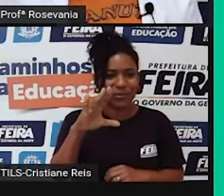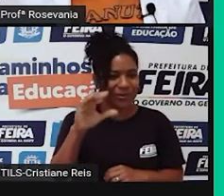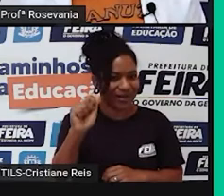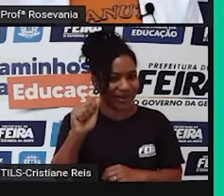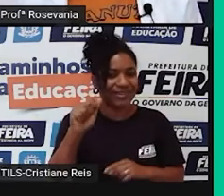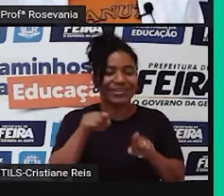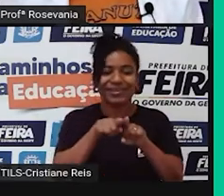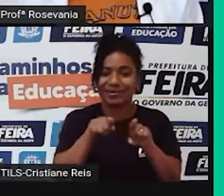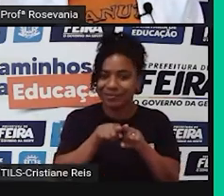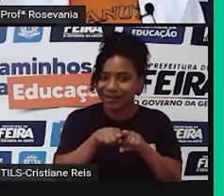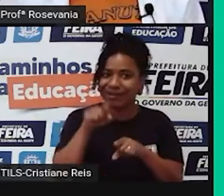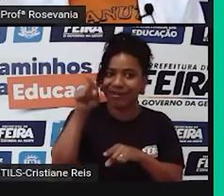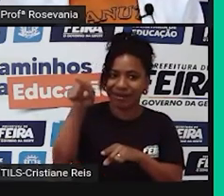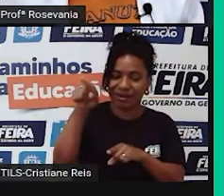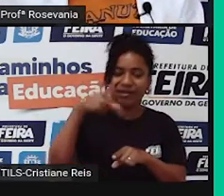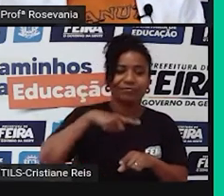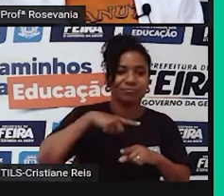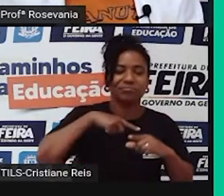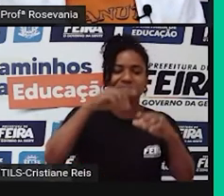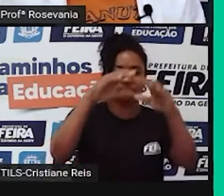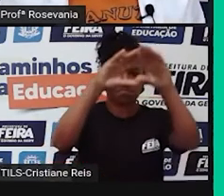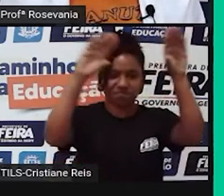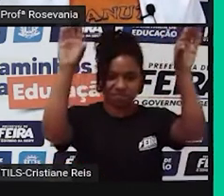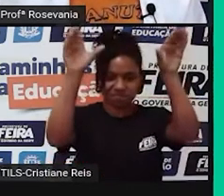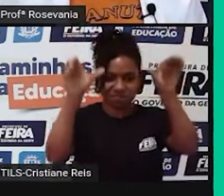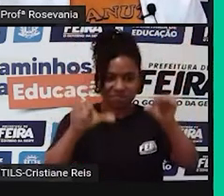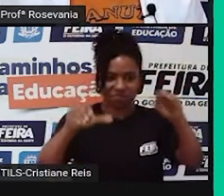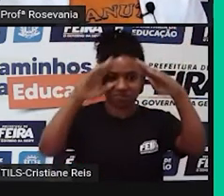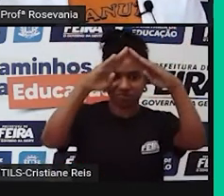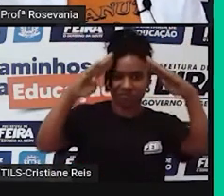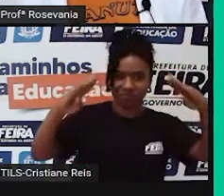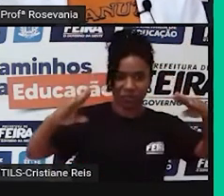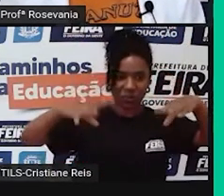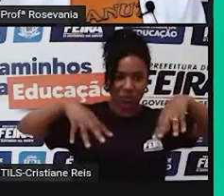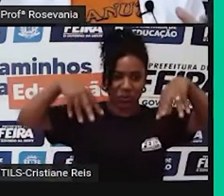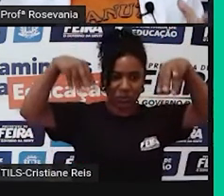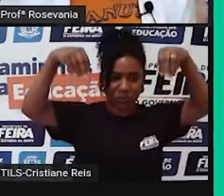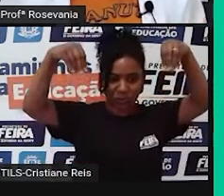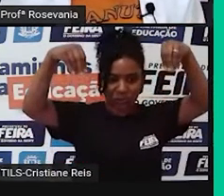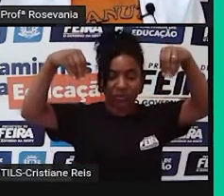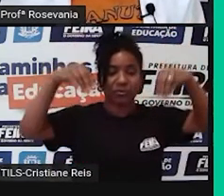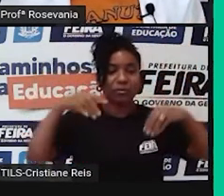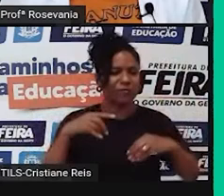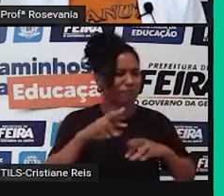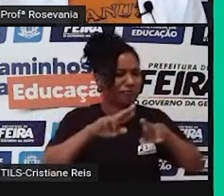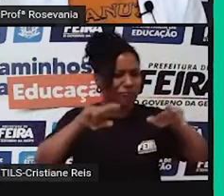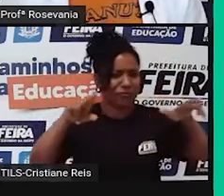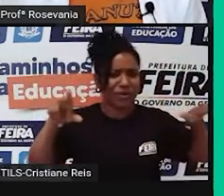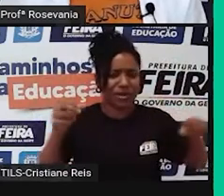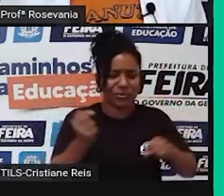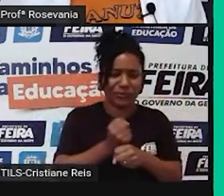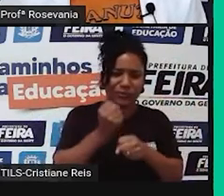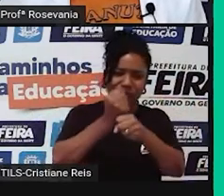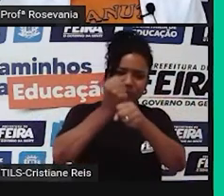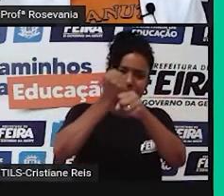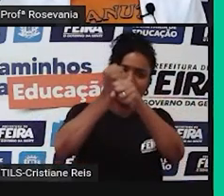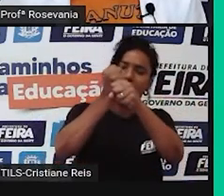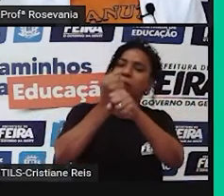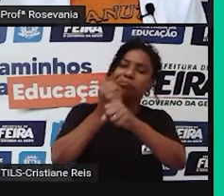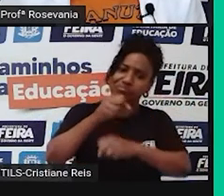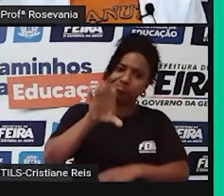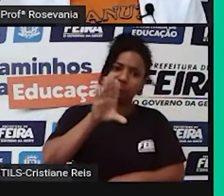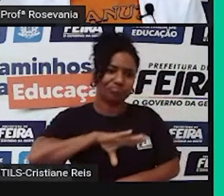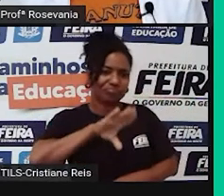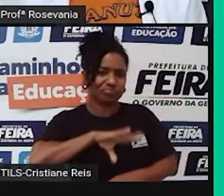espalhados pelo Brasil todo, inclusive o Nordeste, vocês vão achar ainda muitos prédios, né, com arquitetura que